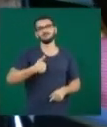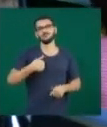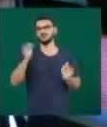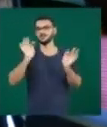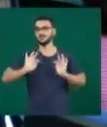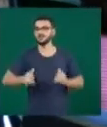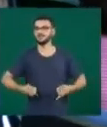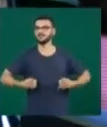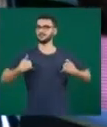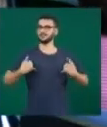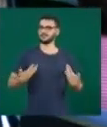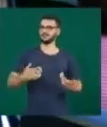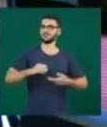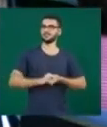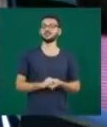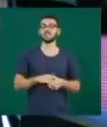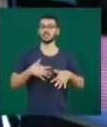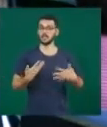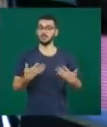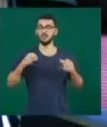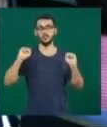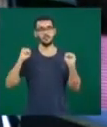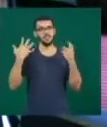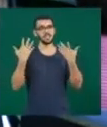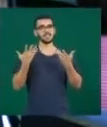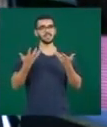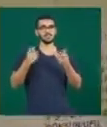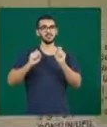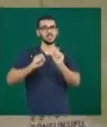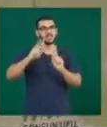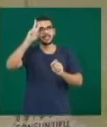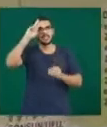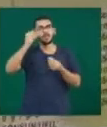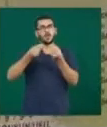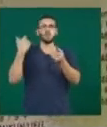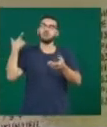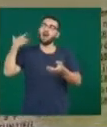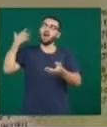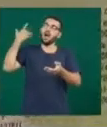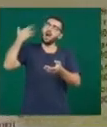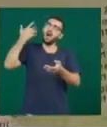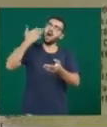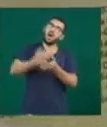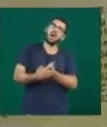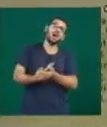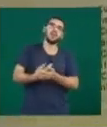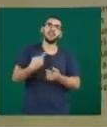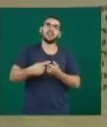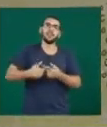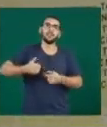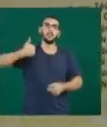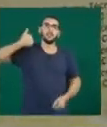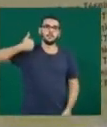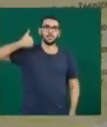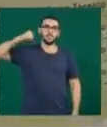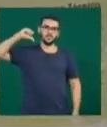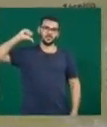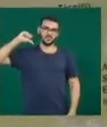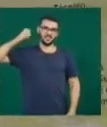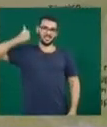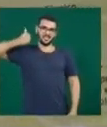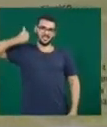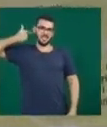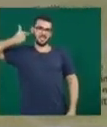relembrar a trajetória da instituição ao longo dos anos. Em 1972, era conhecida como